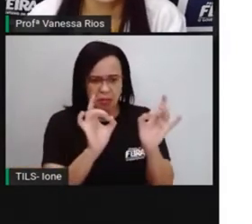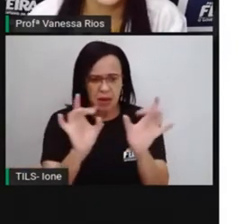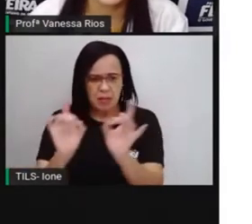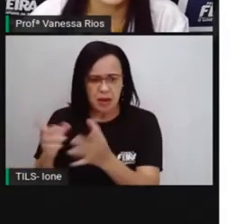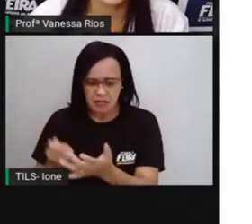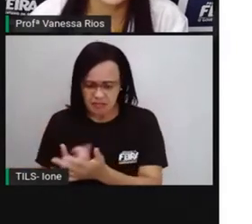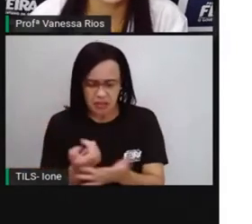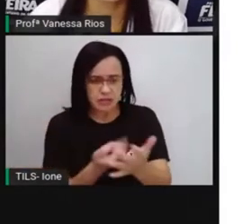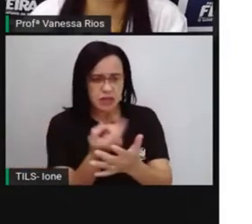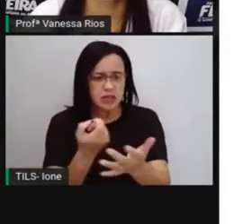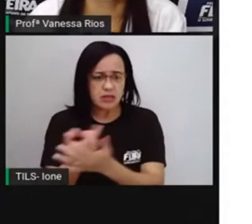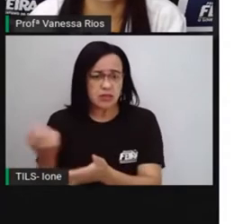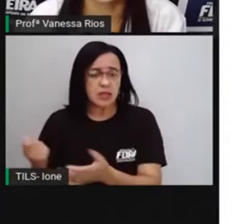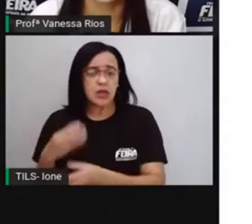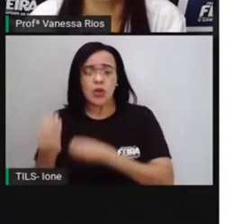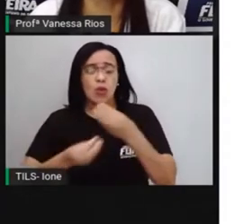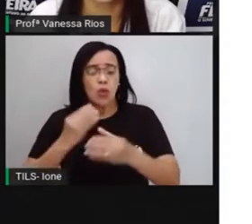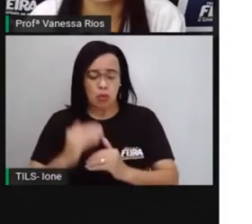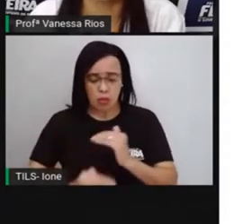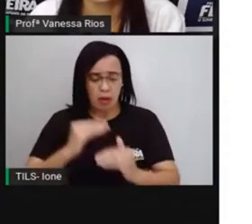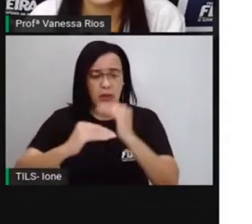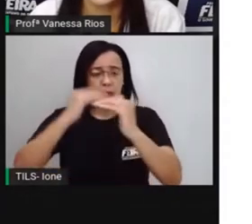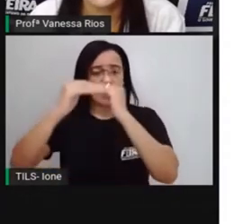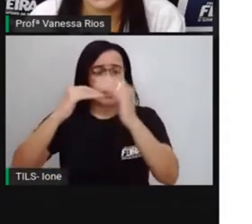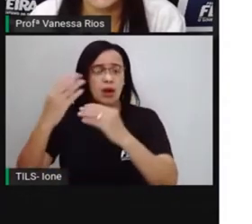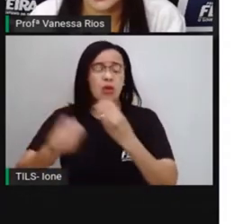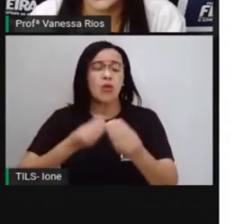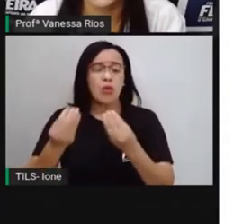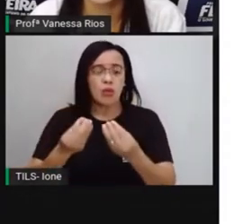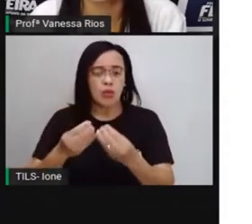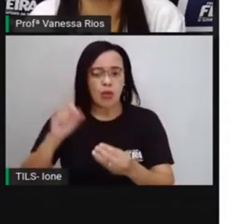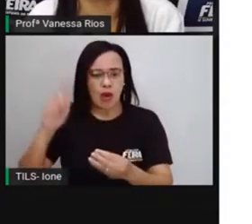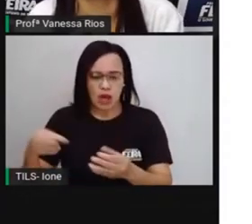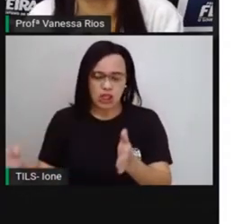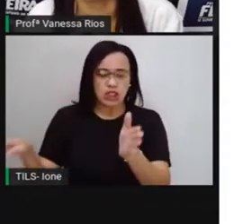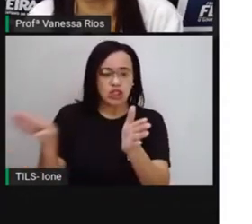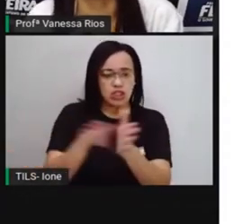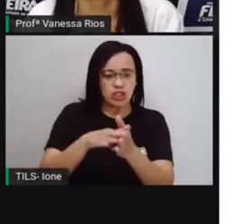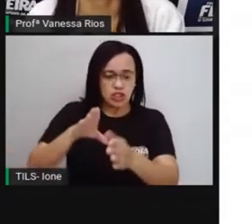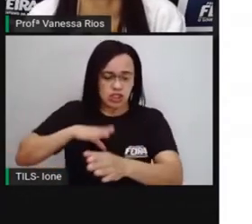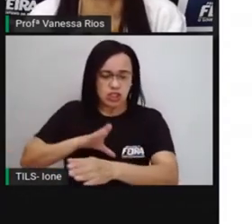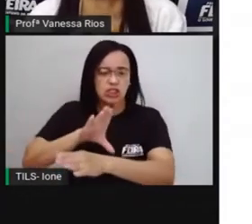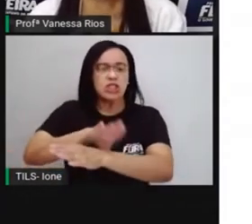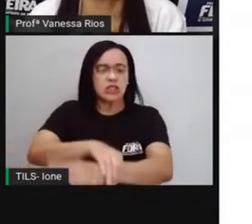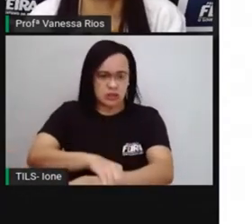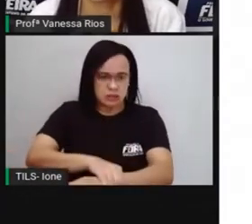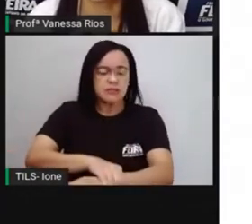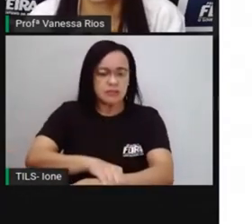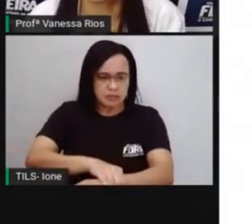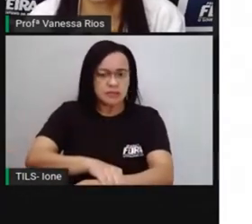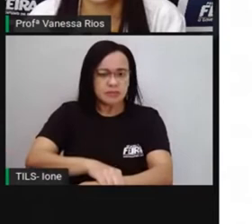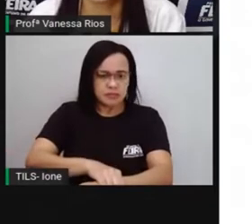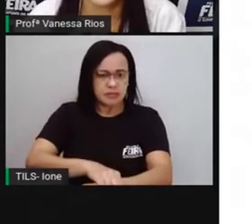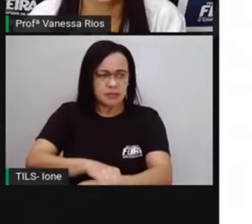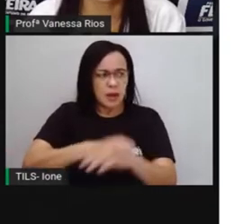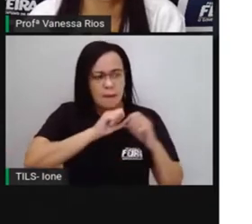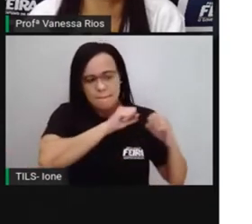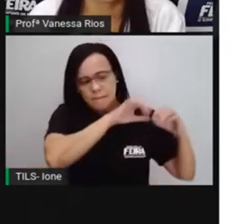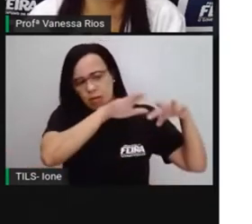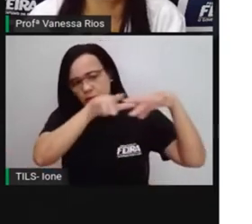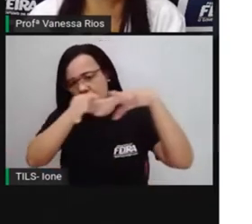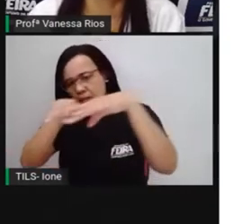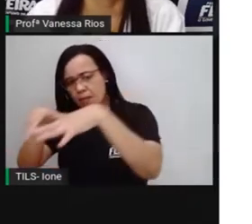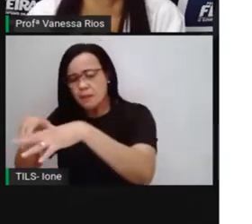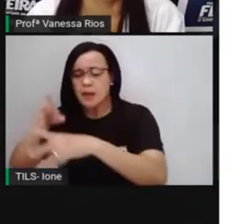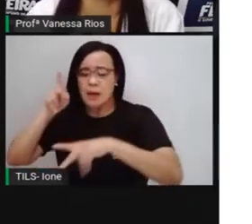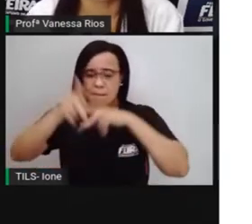portugueses nesse continente que o tráfico escravista se configurou na maior migração forçada de